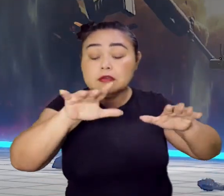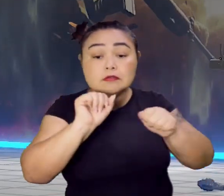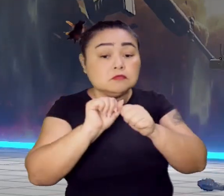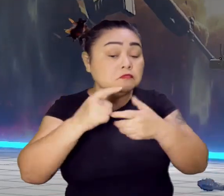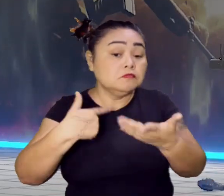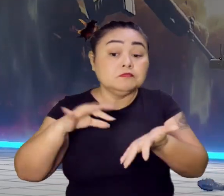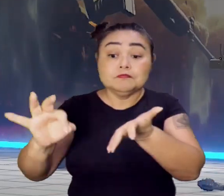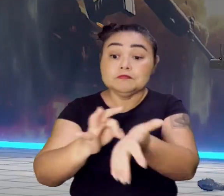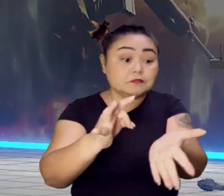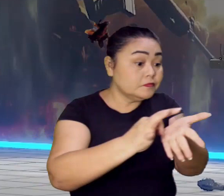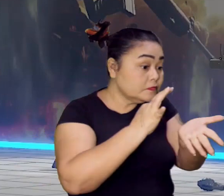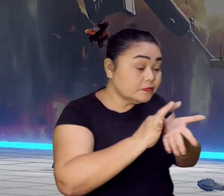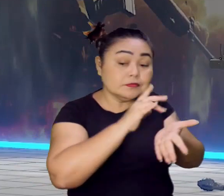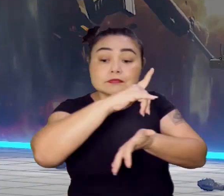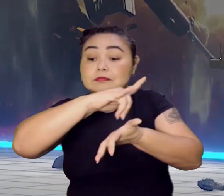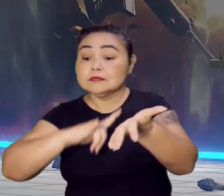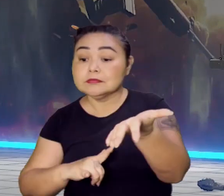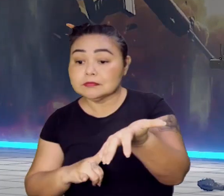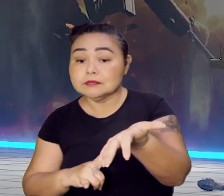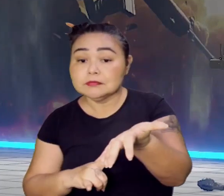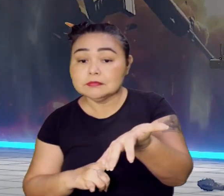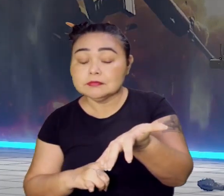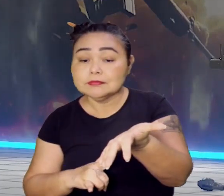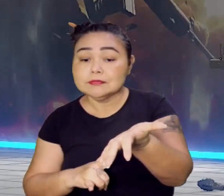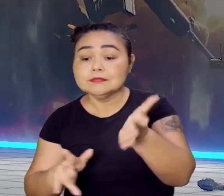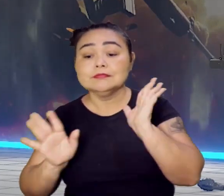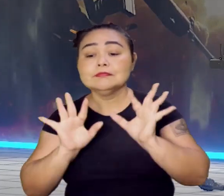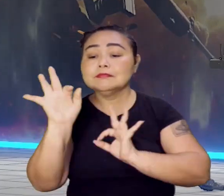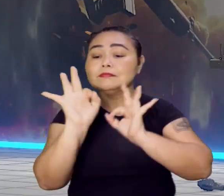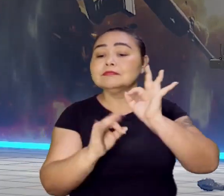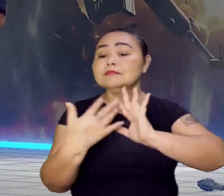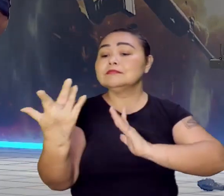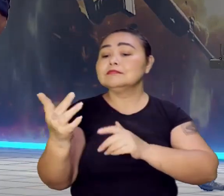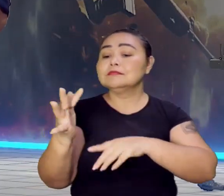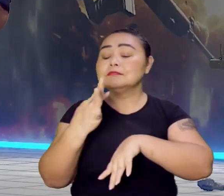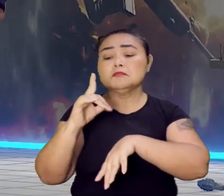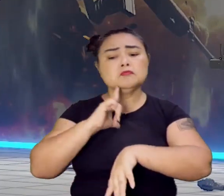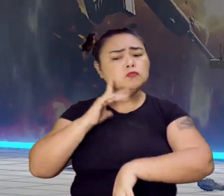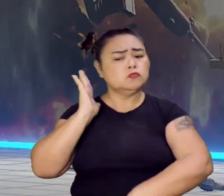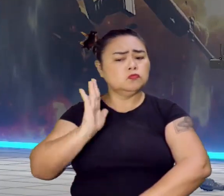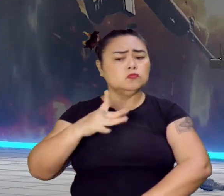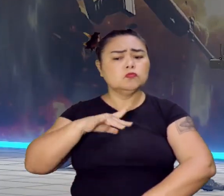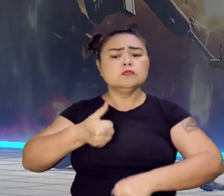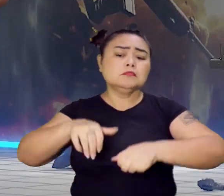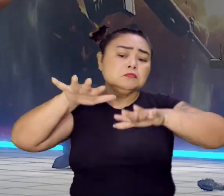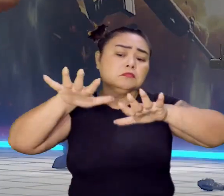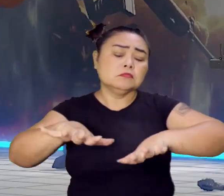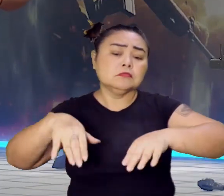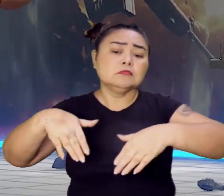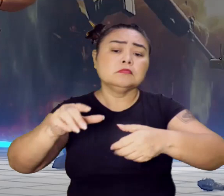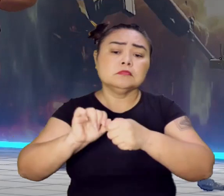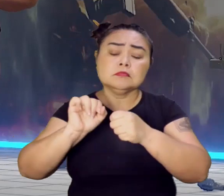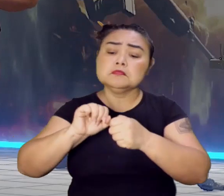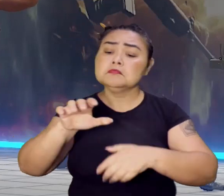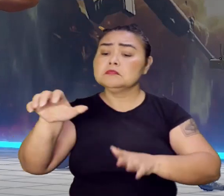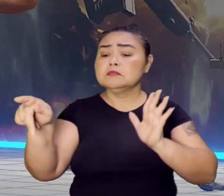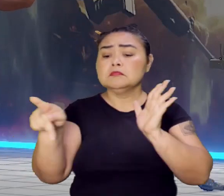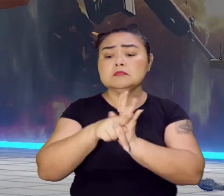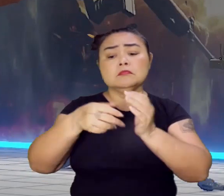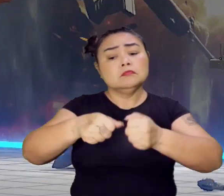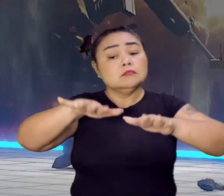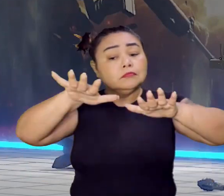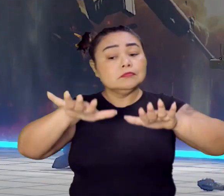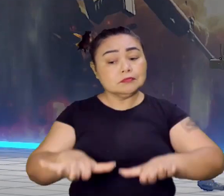eles assinaram um tratado só para formalizar algo que eles já estavam ocupando. Ultiporcidete. Quem